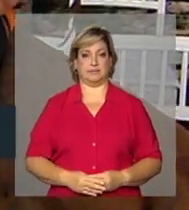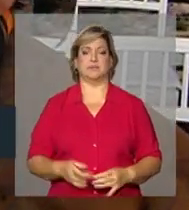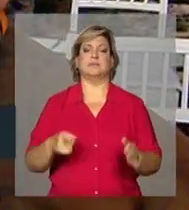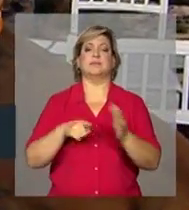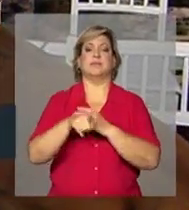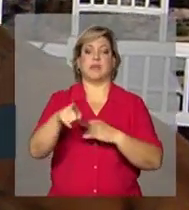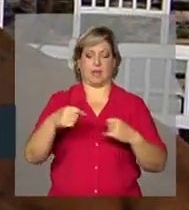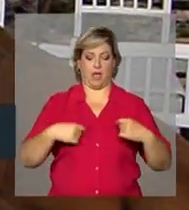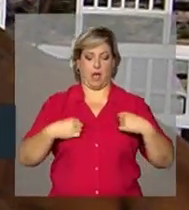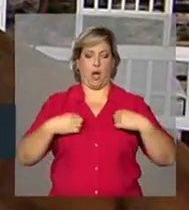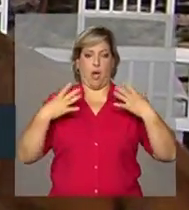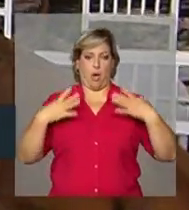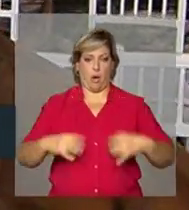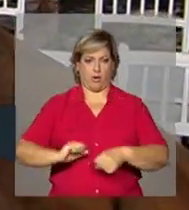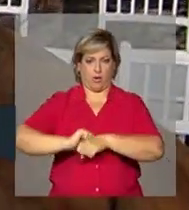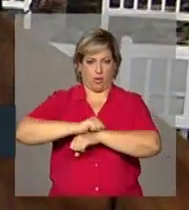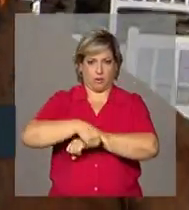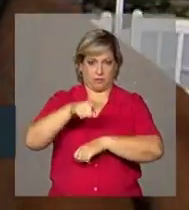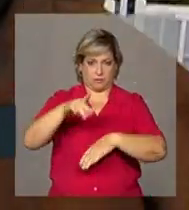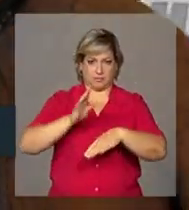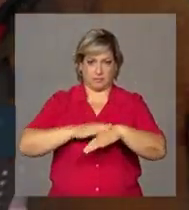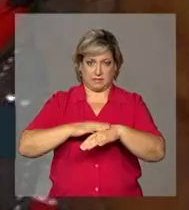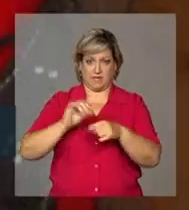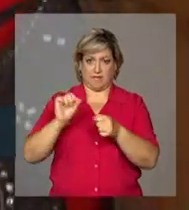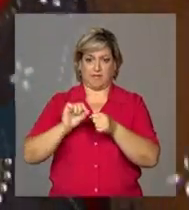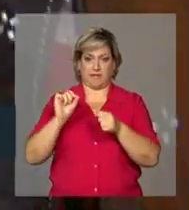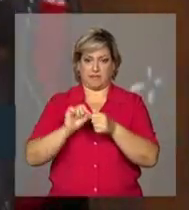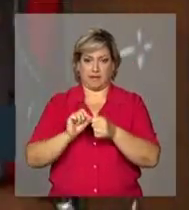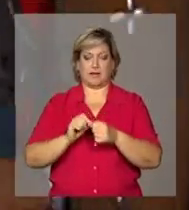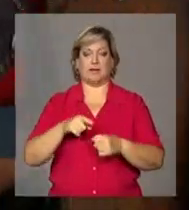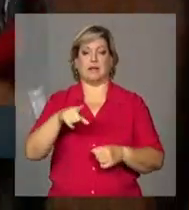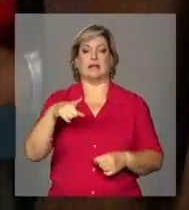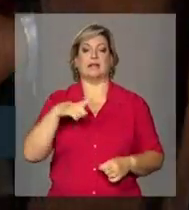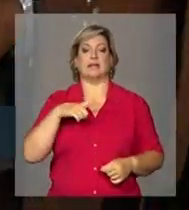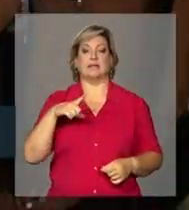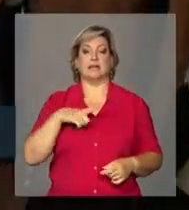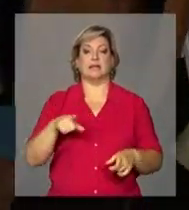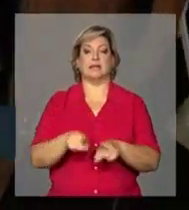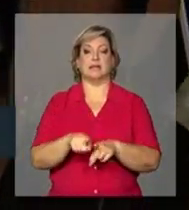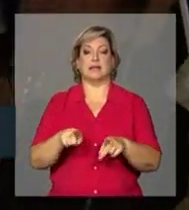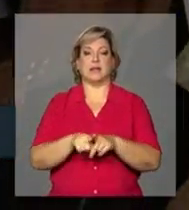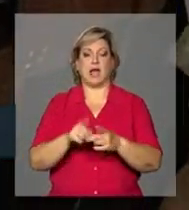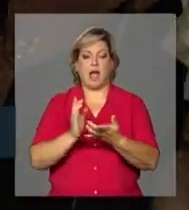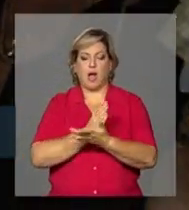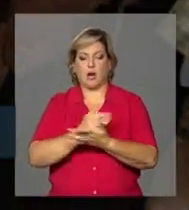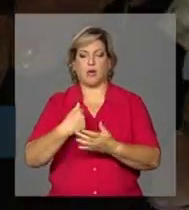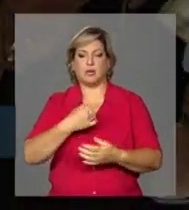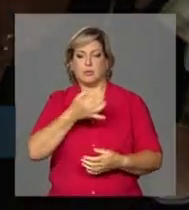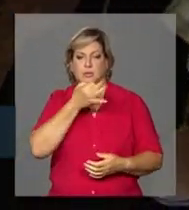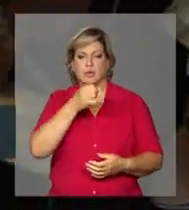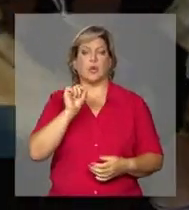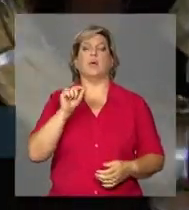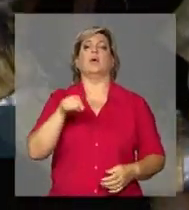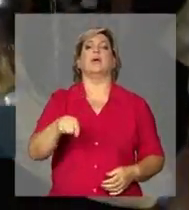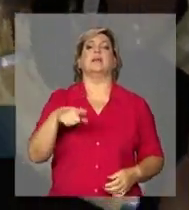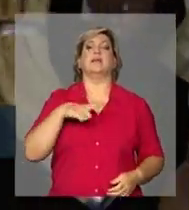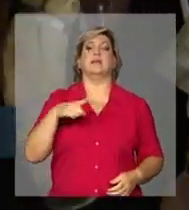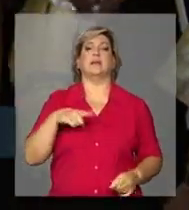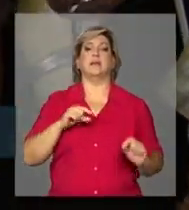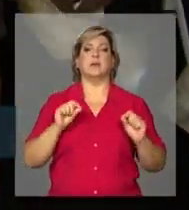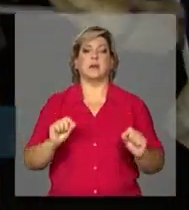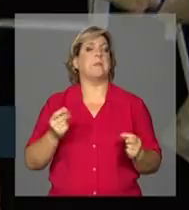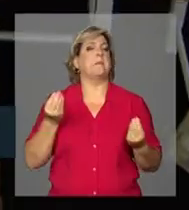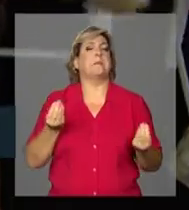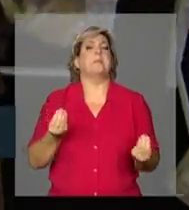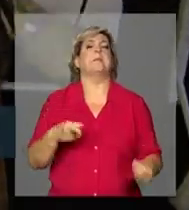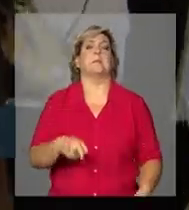confeccionada com couro foi feita pelo senhor mesmo, né? E o senhor traz alguns instrumentos. Mostra para a gente o que é que o senhor traz e para